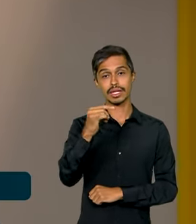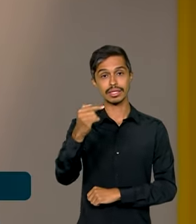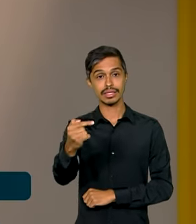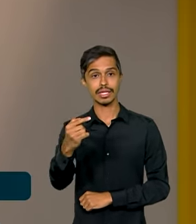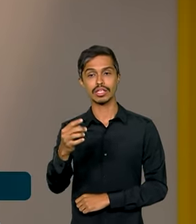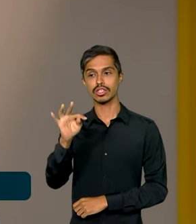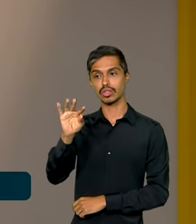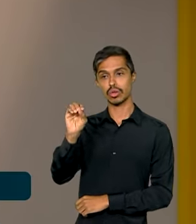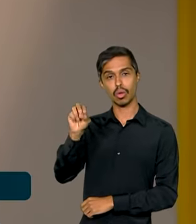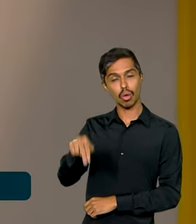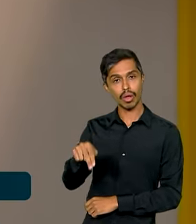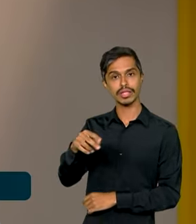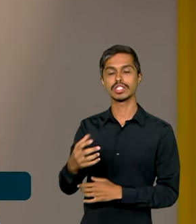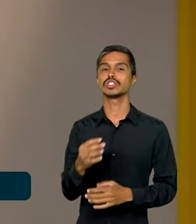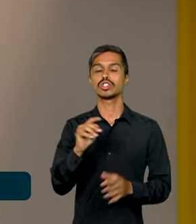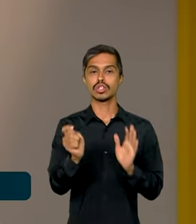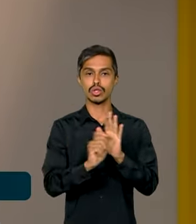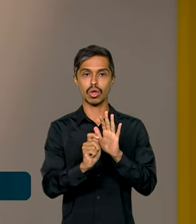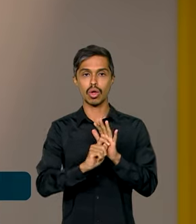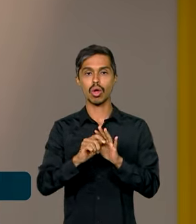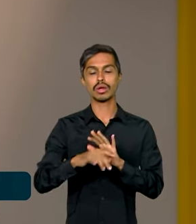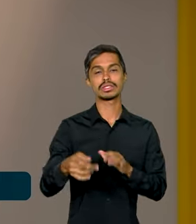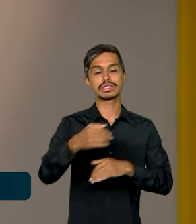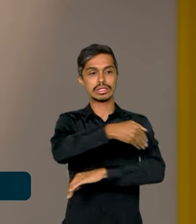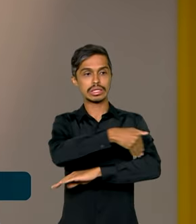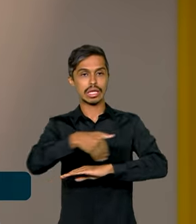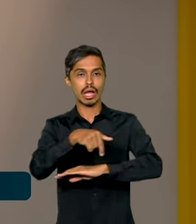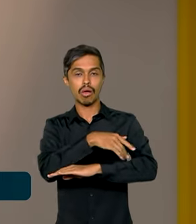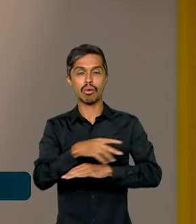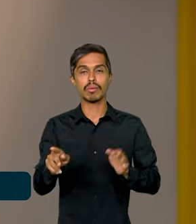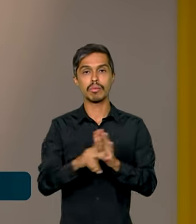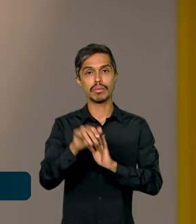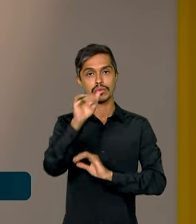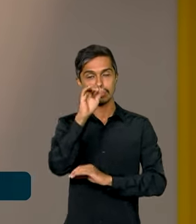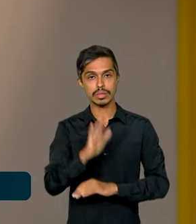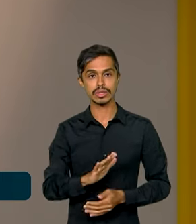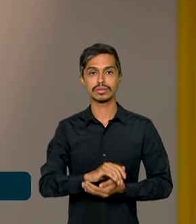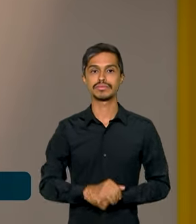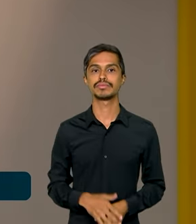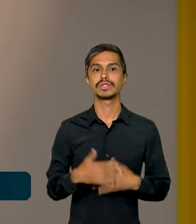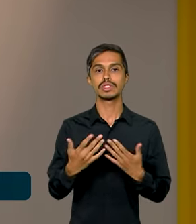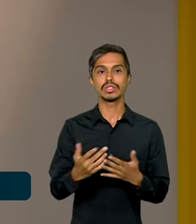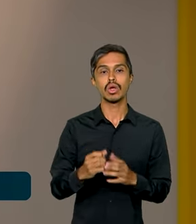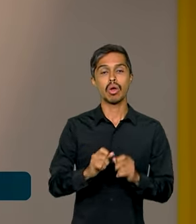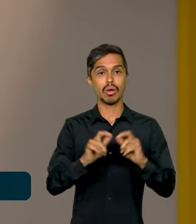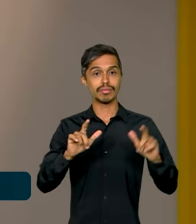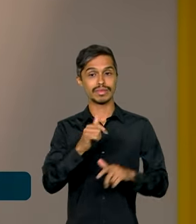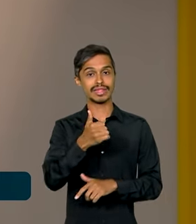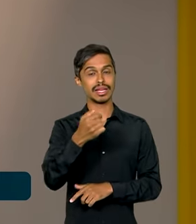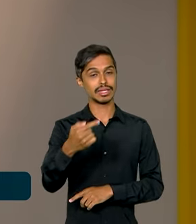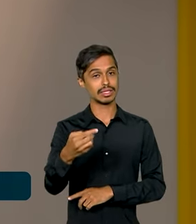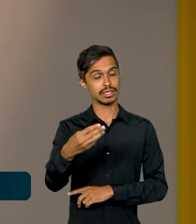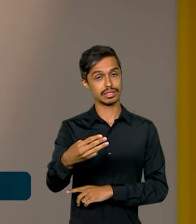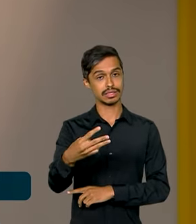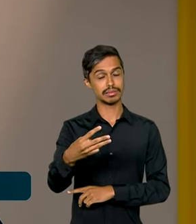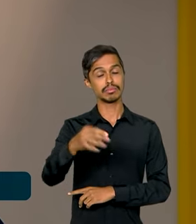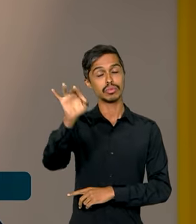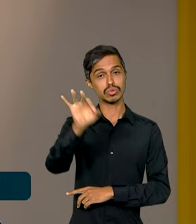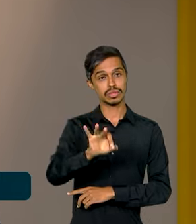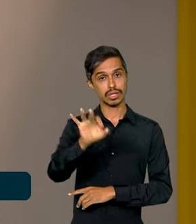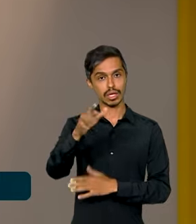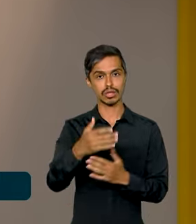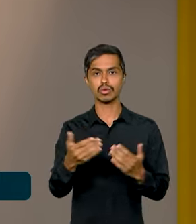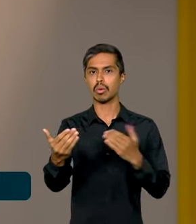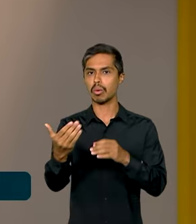toneladas de drogas nas rodovias federais do país. O volume representa um aumento de 13% na comparação com